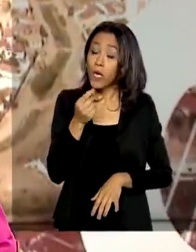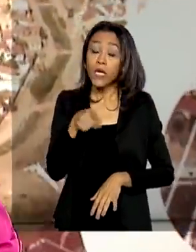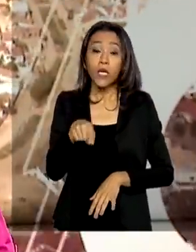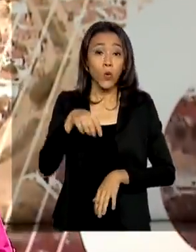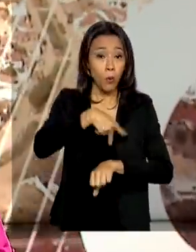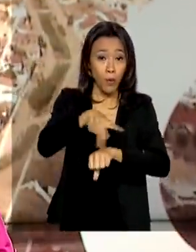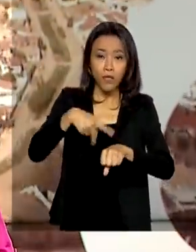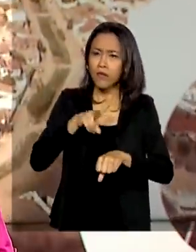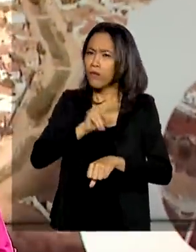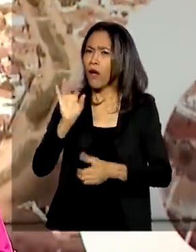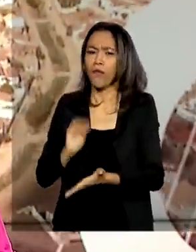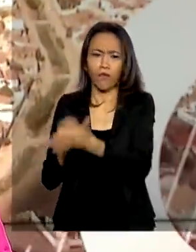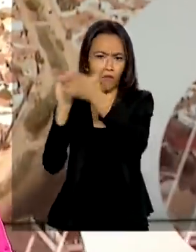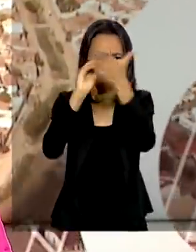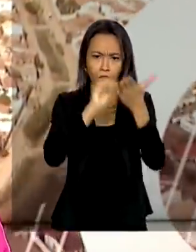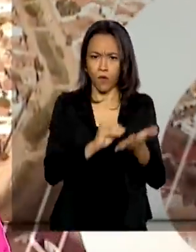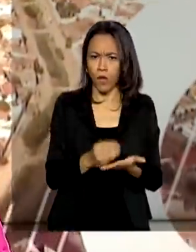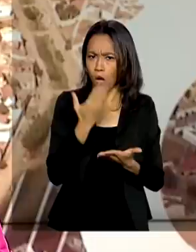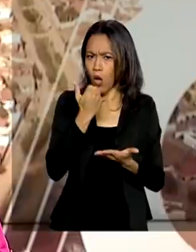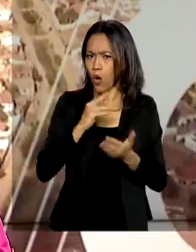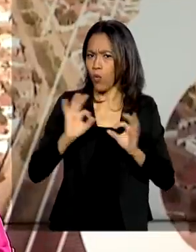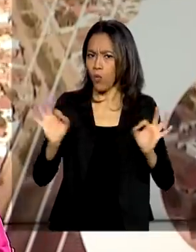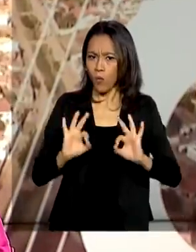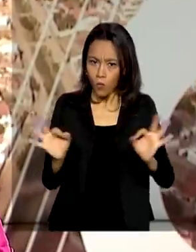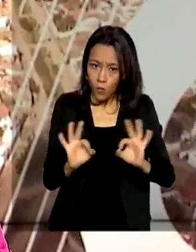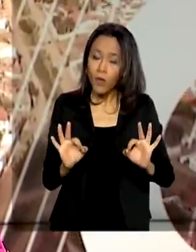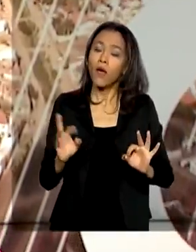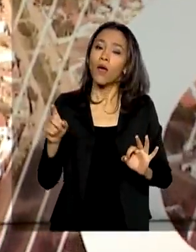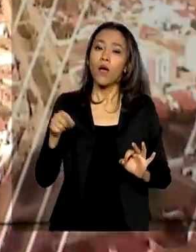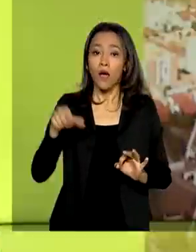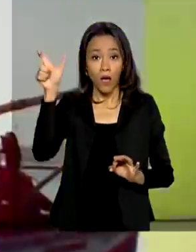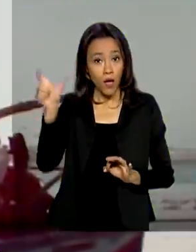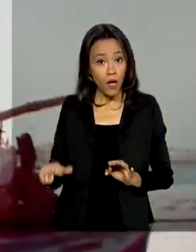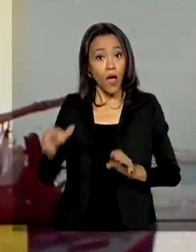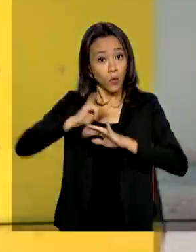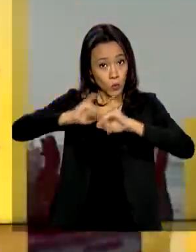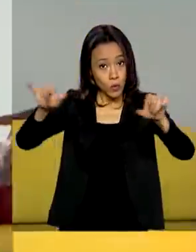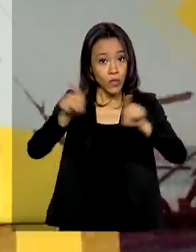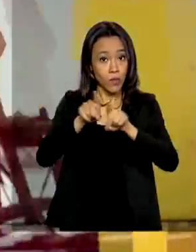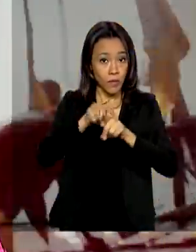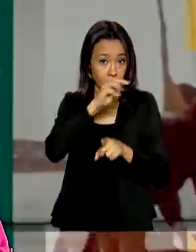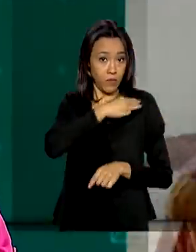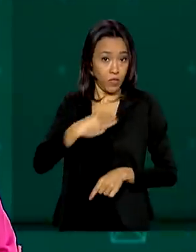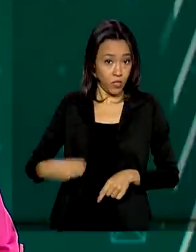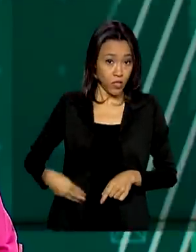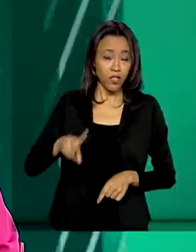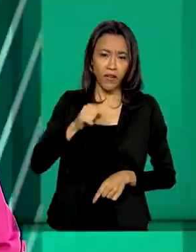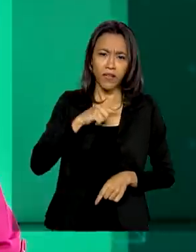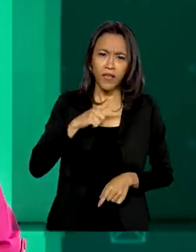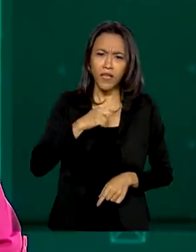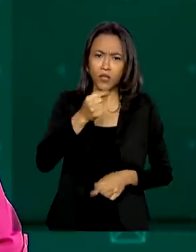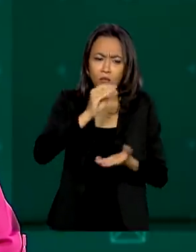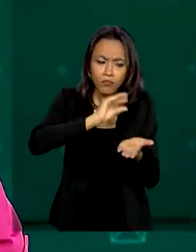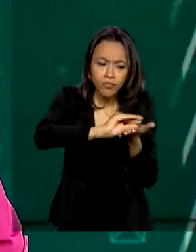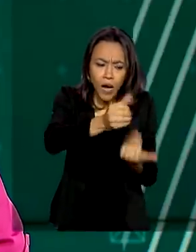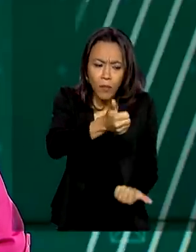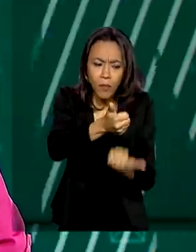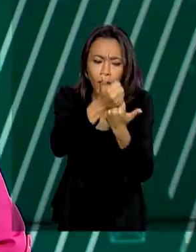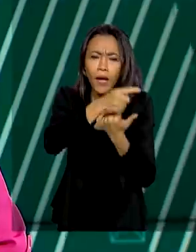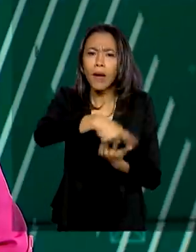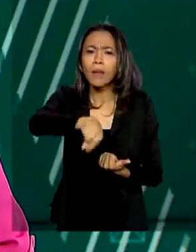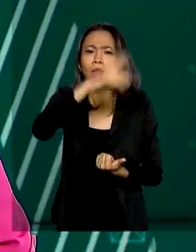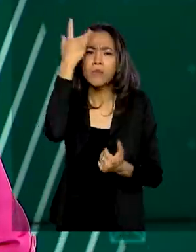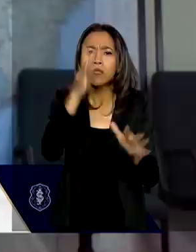desabastecimento. A ministra anunciou também que vão ser liberados recursos para os pequenos agricultores atingidos pela